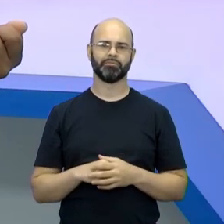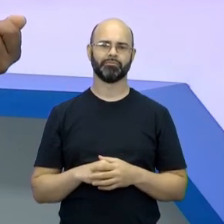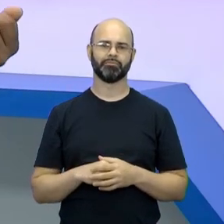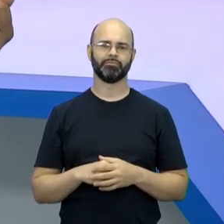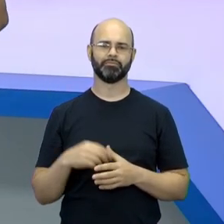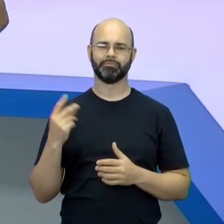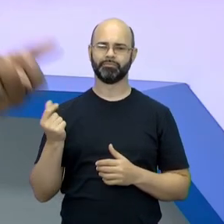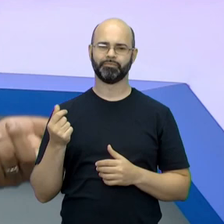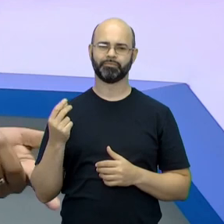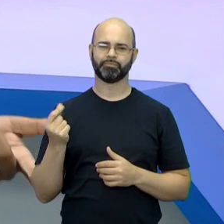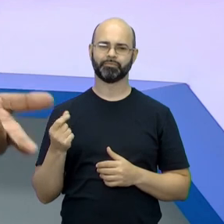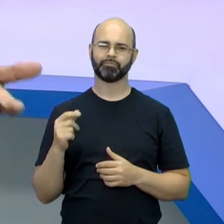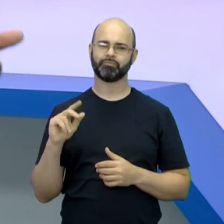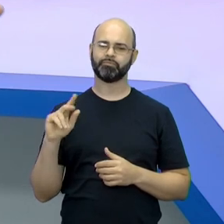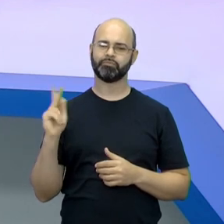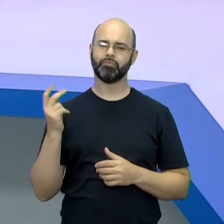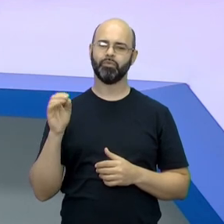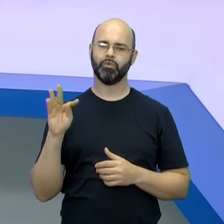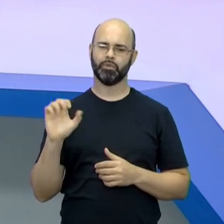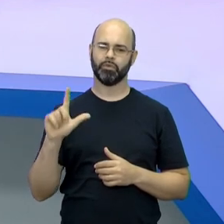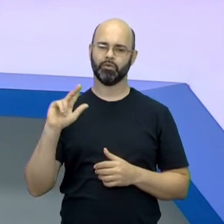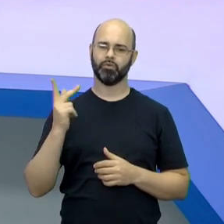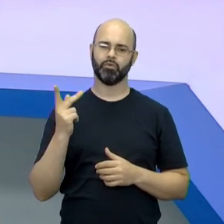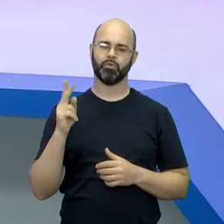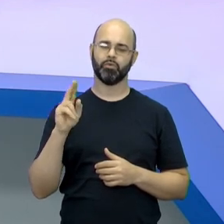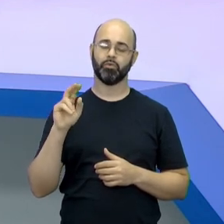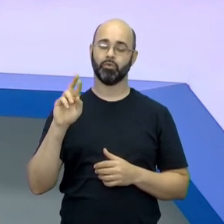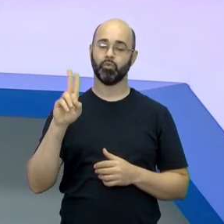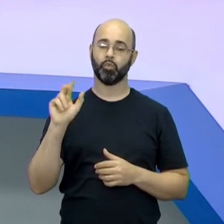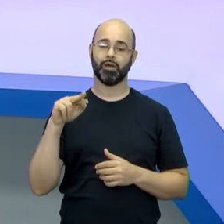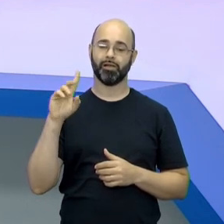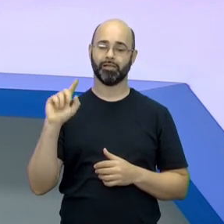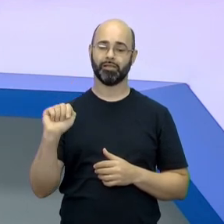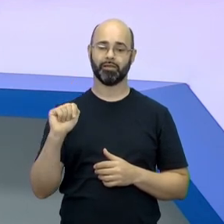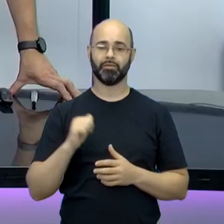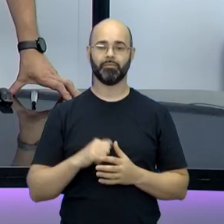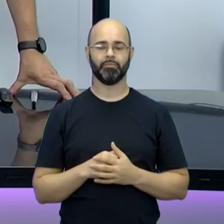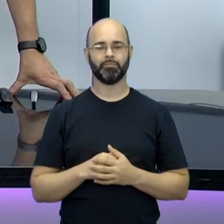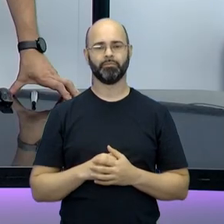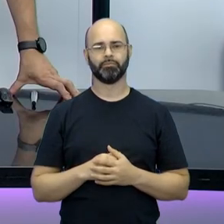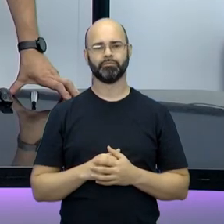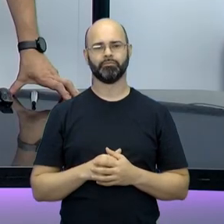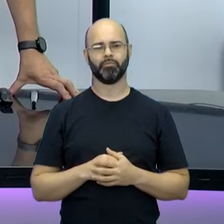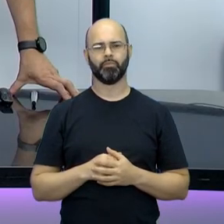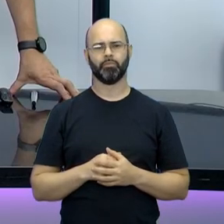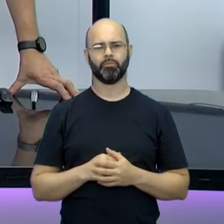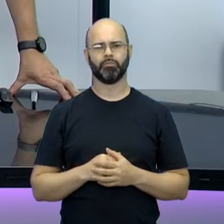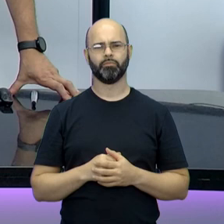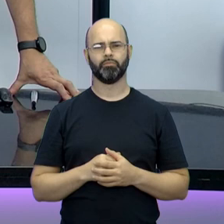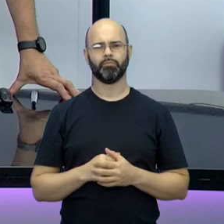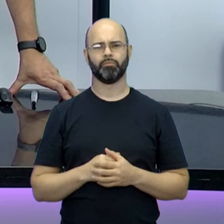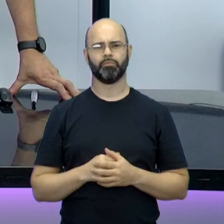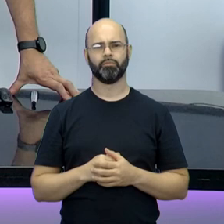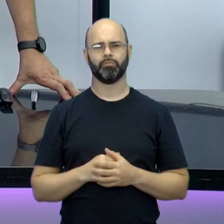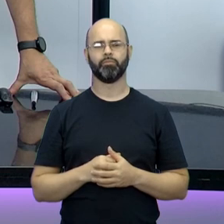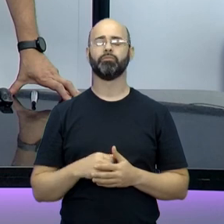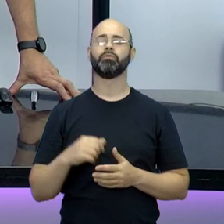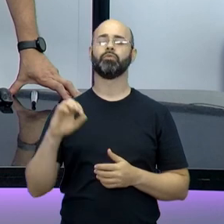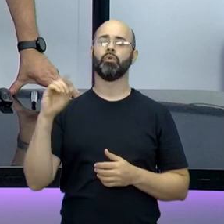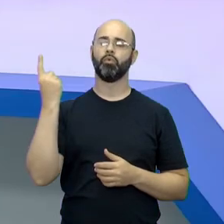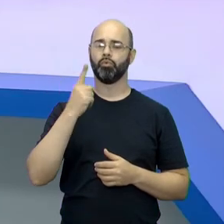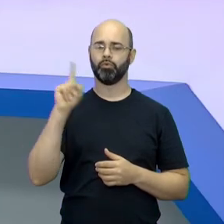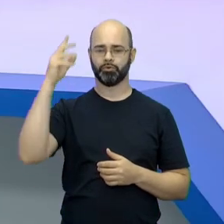Como ele fala? Hotel Ruanda. Hotel Ruanda. Eu lembro do... Como que é? O Rei da Escócia? O Último Rei da Escócia. O Último Rei da